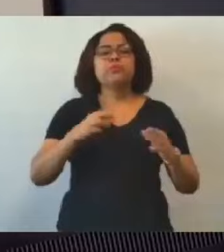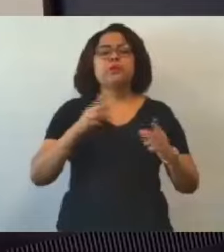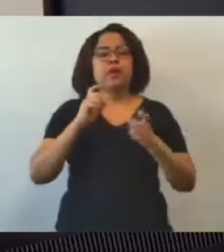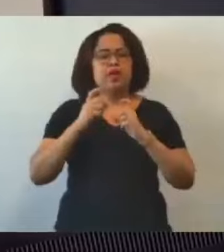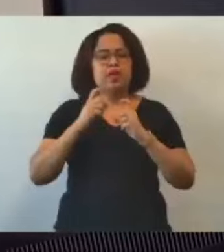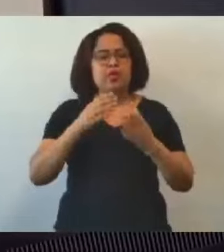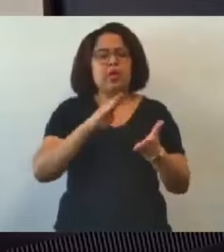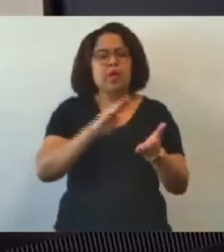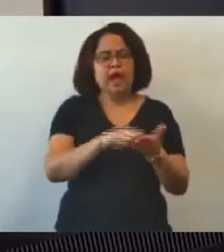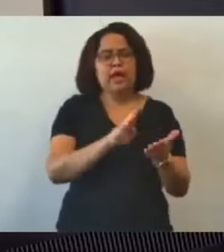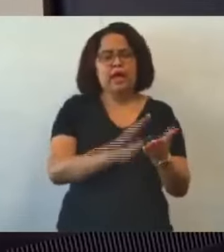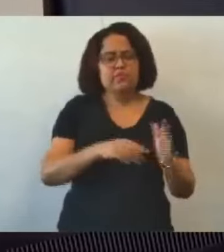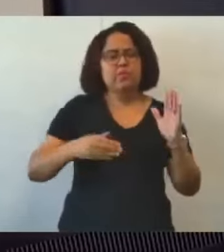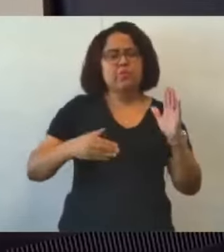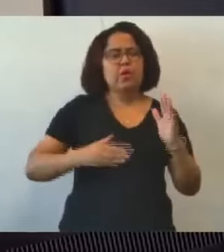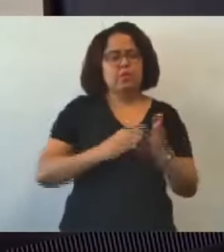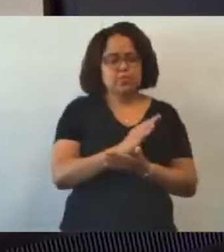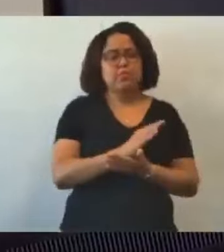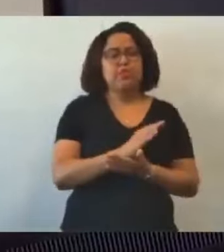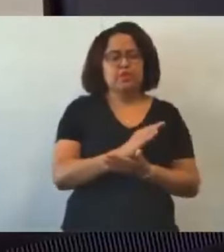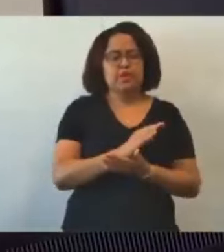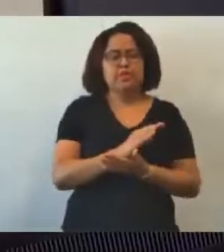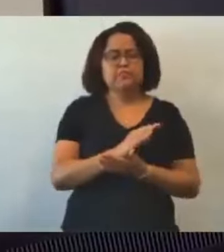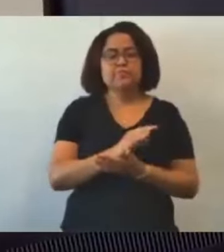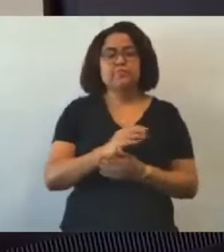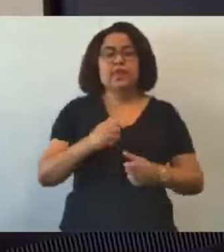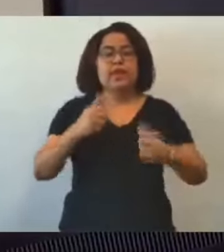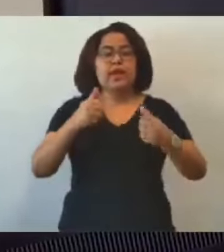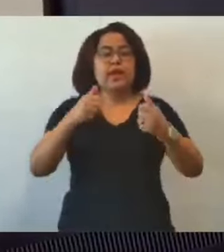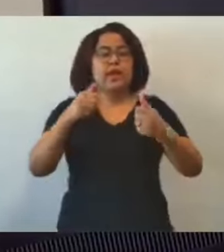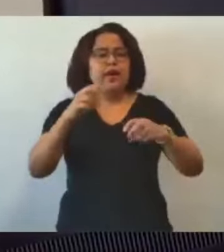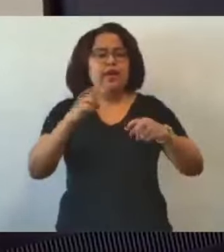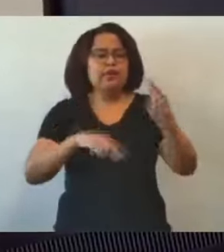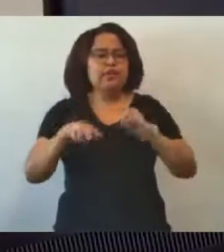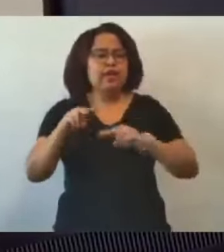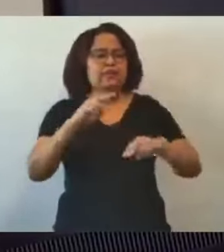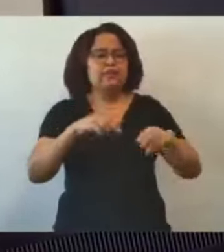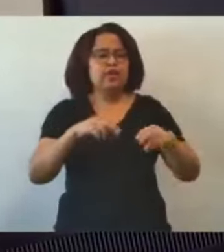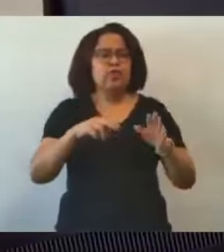desta nos termos regimentais. Apreciação do relatório final.